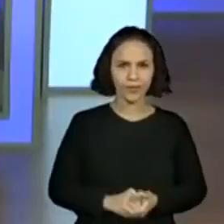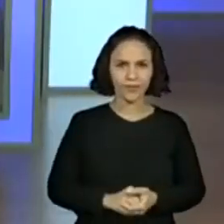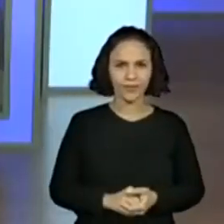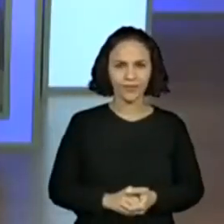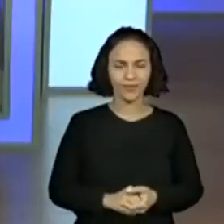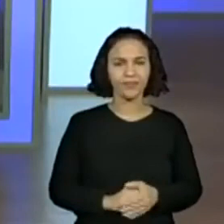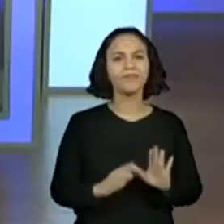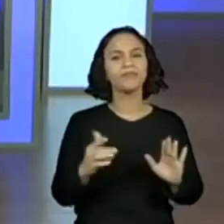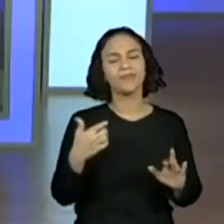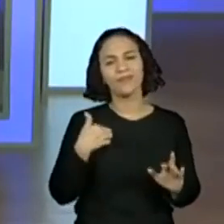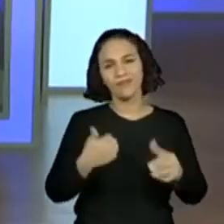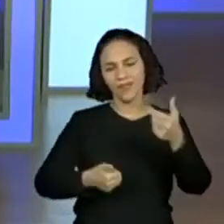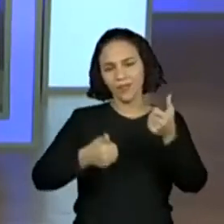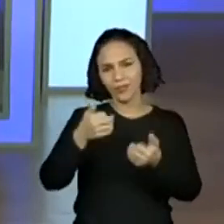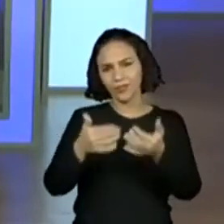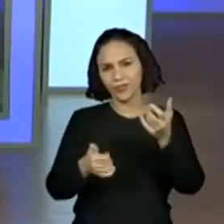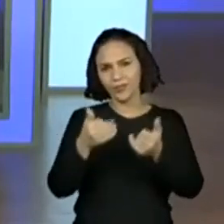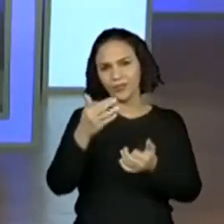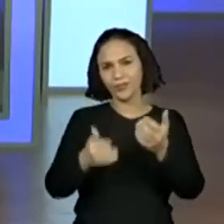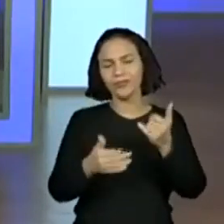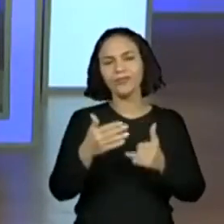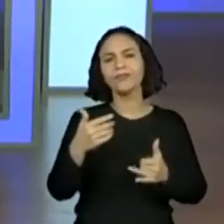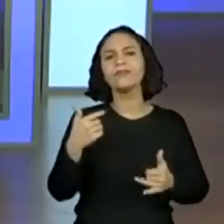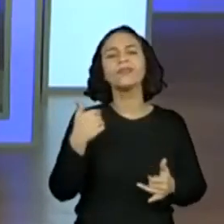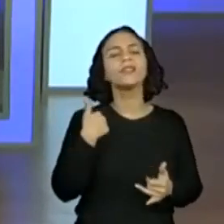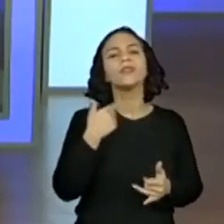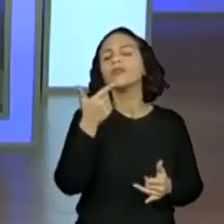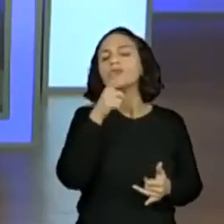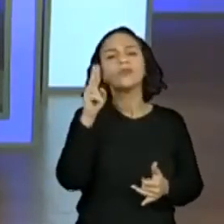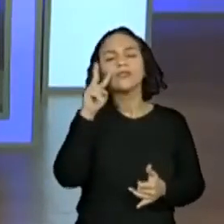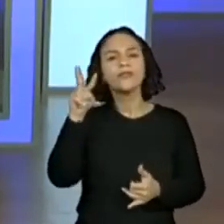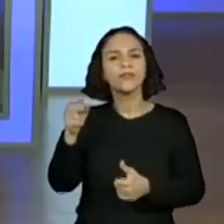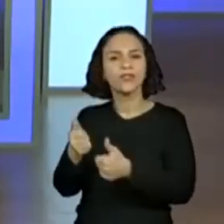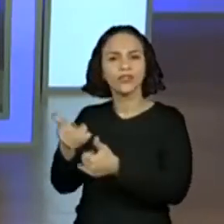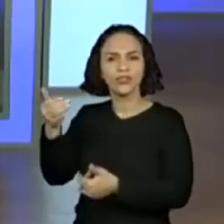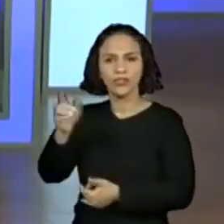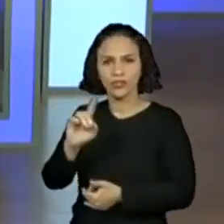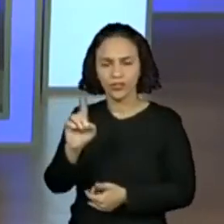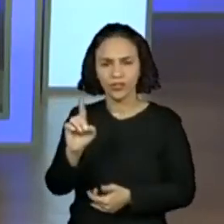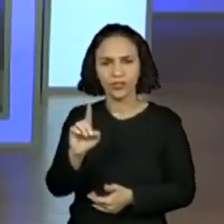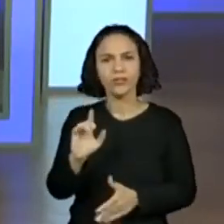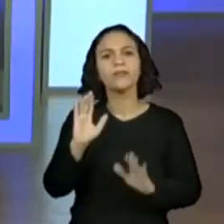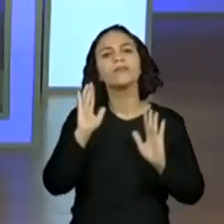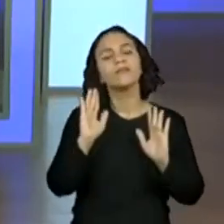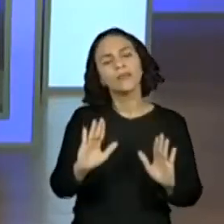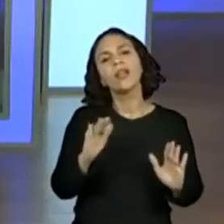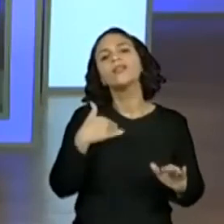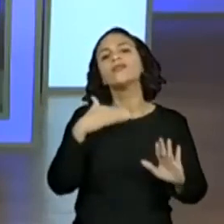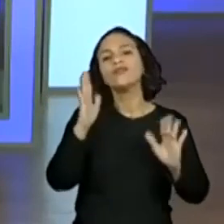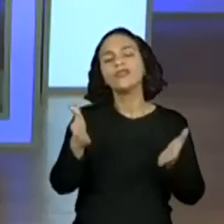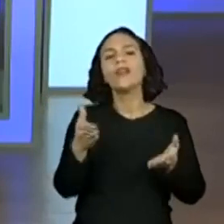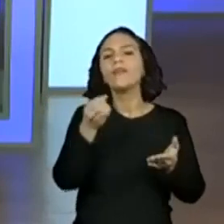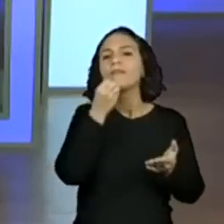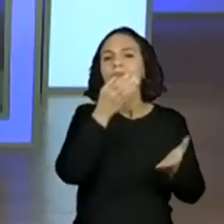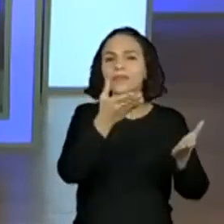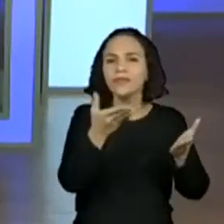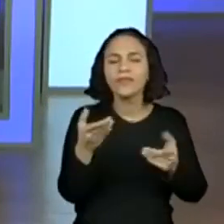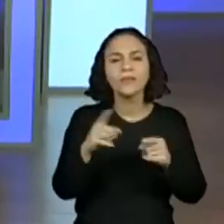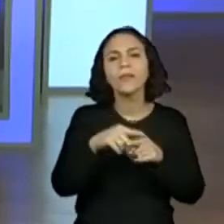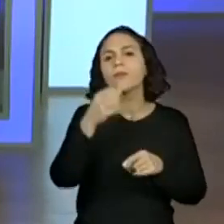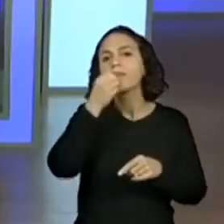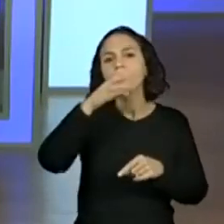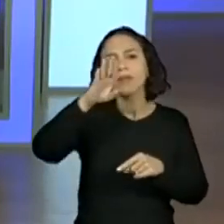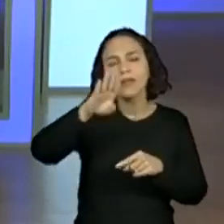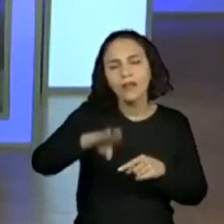Enquanto eu estava dando o nosso recadinho inicial, eu não consegui ver o chat, né? Então eu já venho aqui a dar as boas-vindas, né? E uma boa